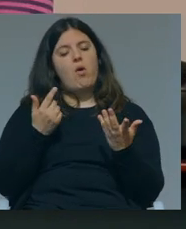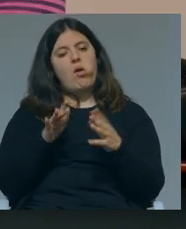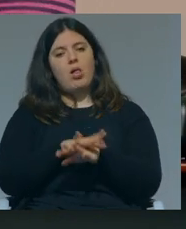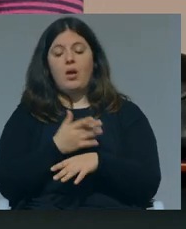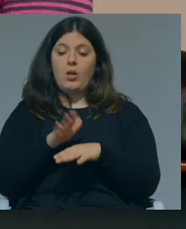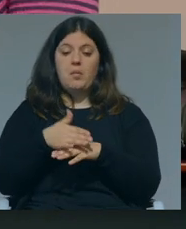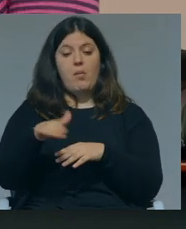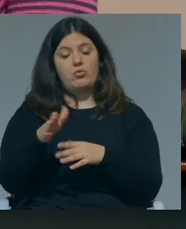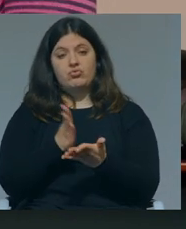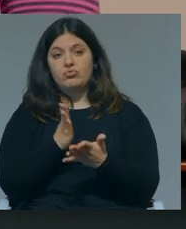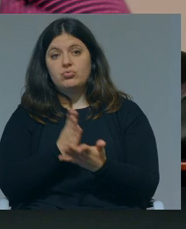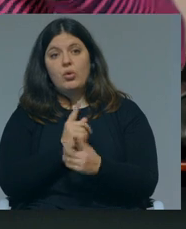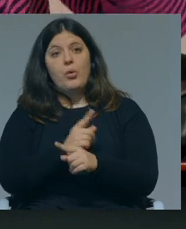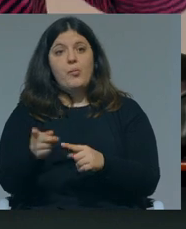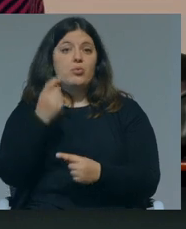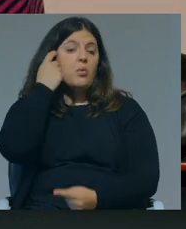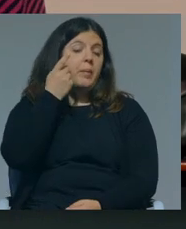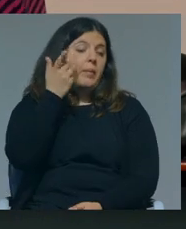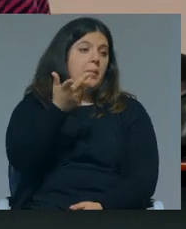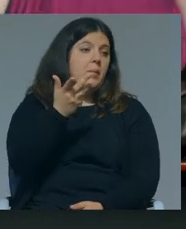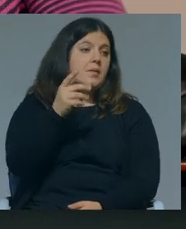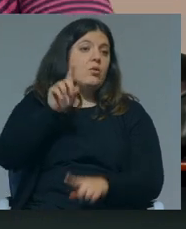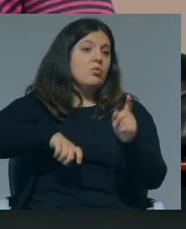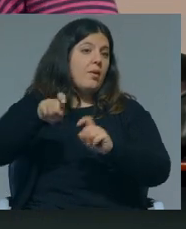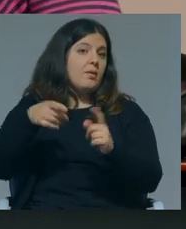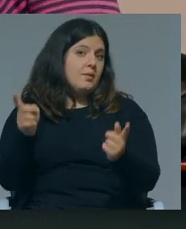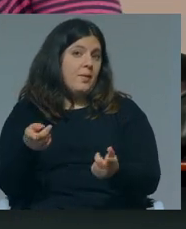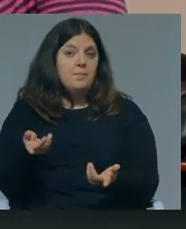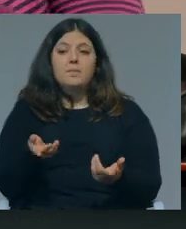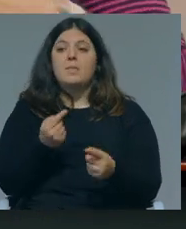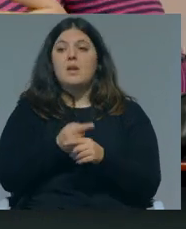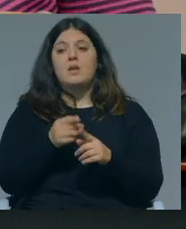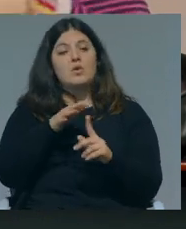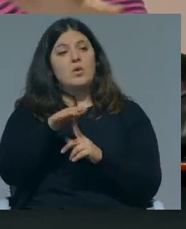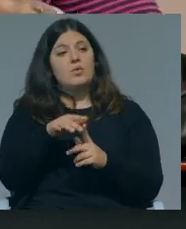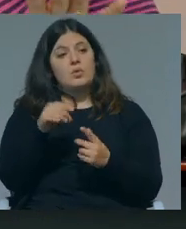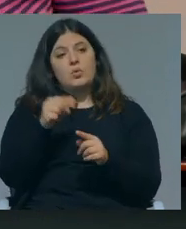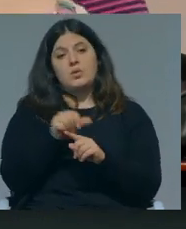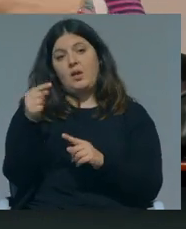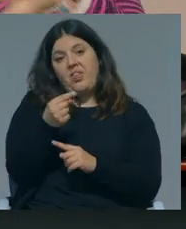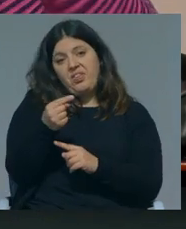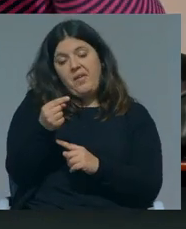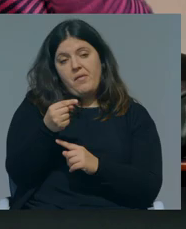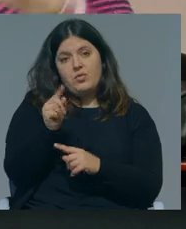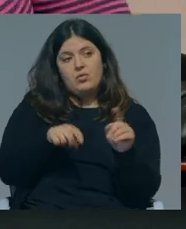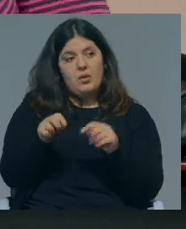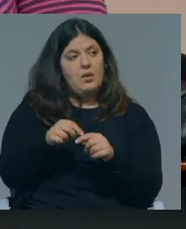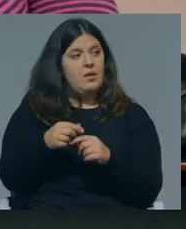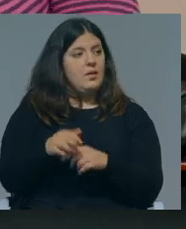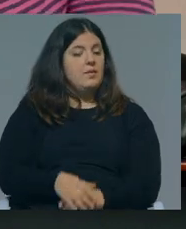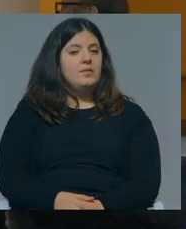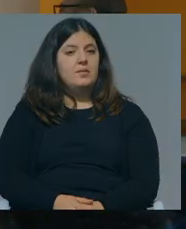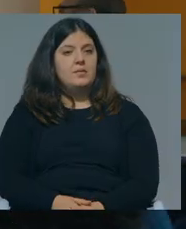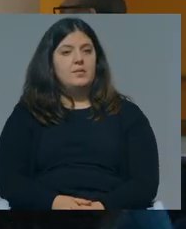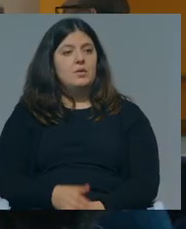subterfúgias a abandonar aquela escola porque eles estão a pensar nos ranquinhos e isso é o efeito perverso os ranquinhos têm o seu lado perverso eu só achei que nós estávamos piacendo